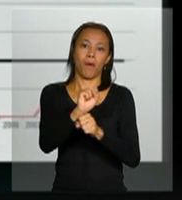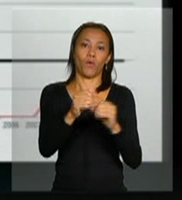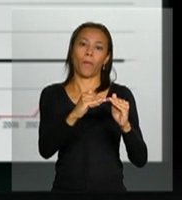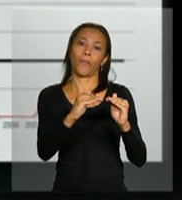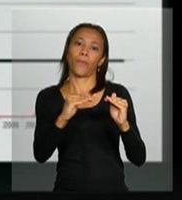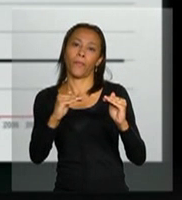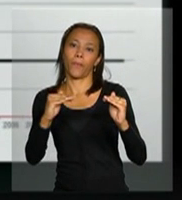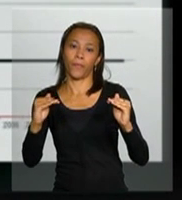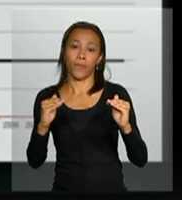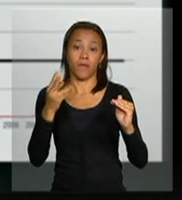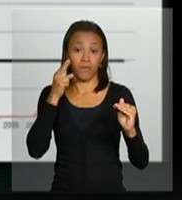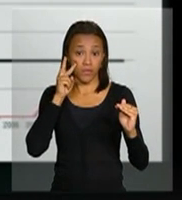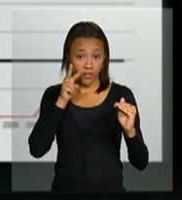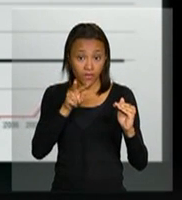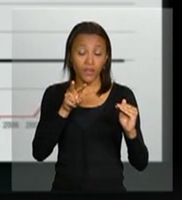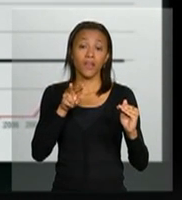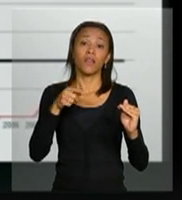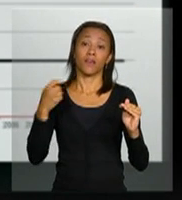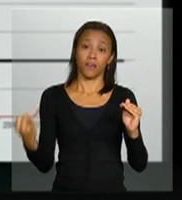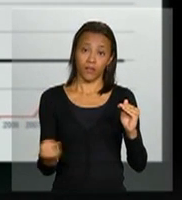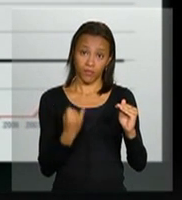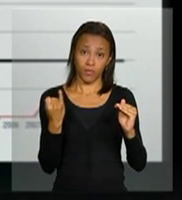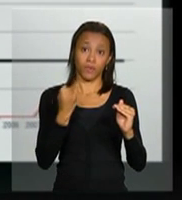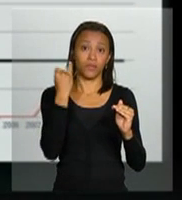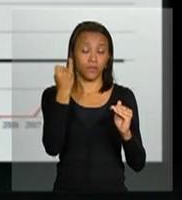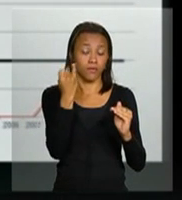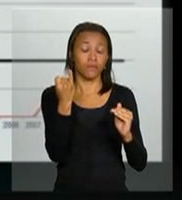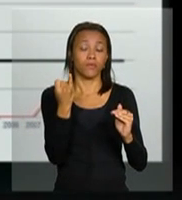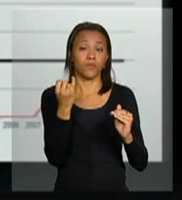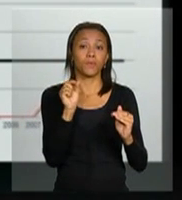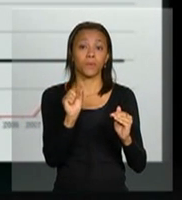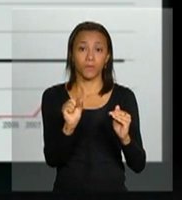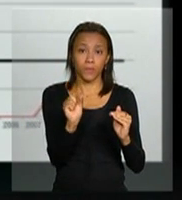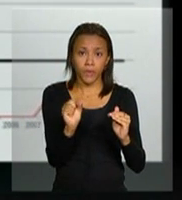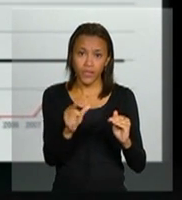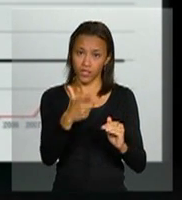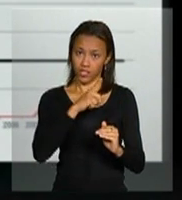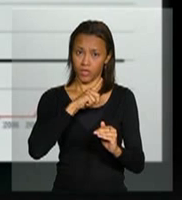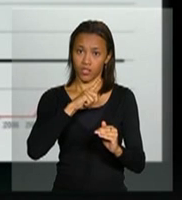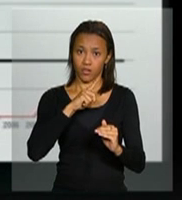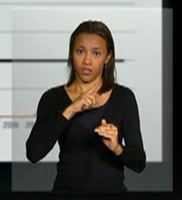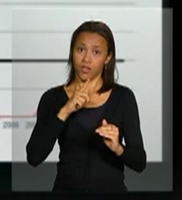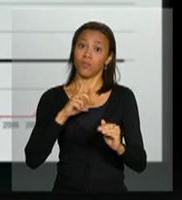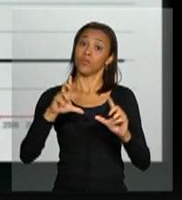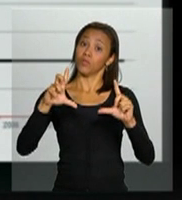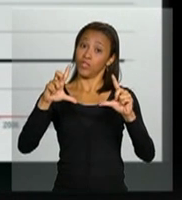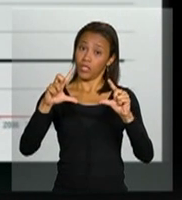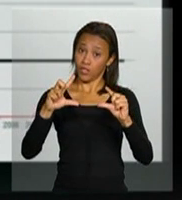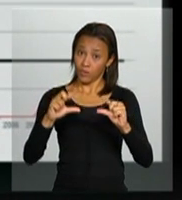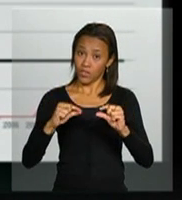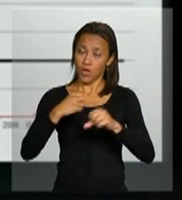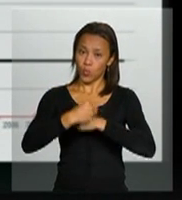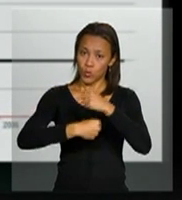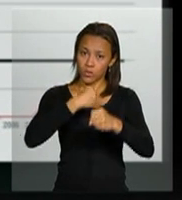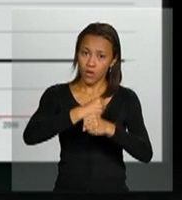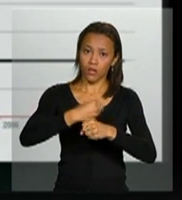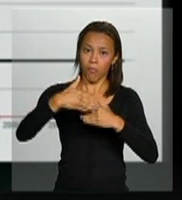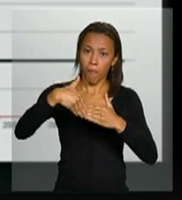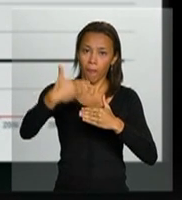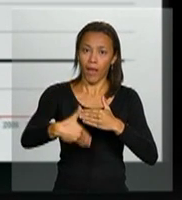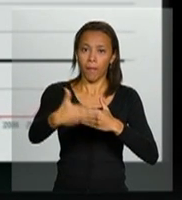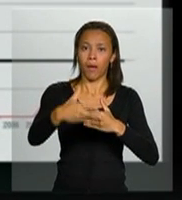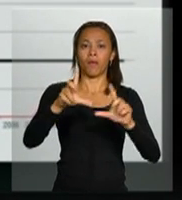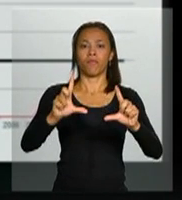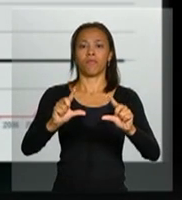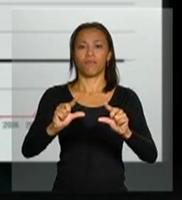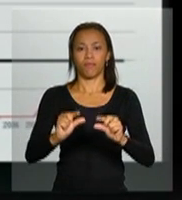Há necessidade, sim, em relação à incidência, claro, de termos isto reduzido ao longo do tempo para que possamos atingir a situação